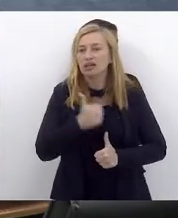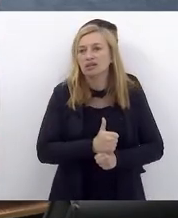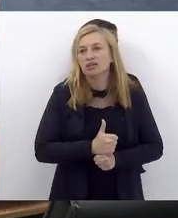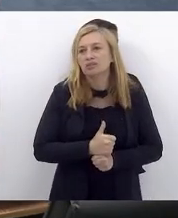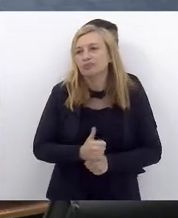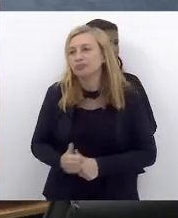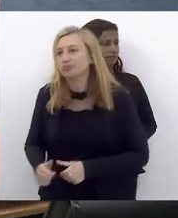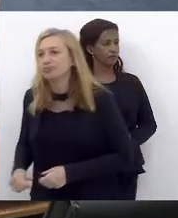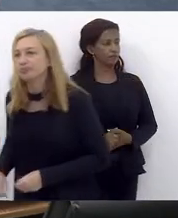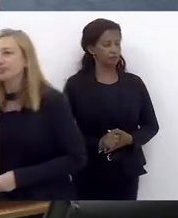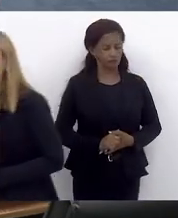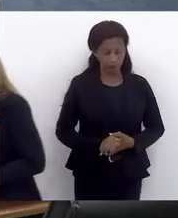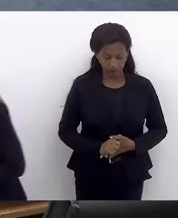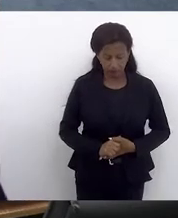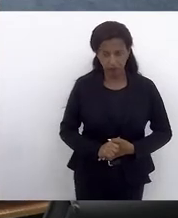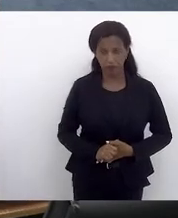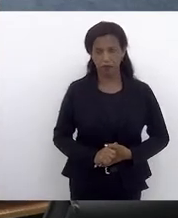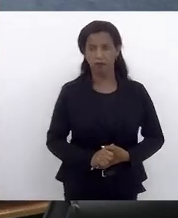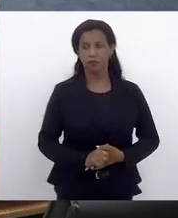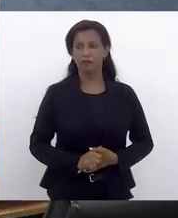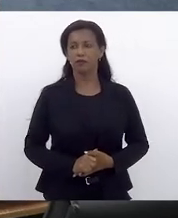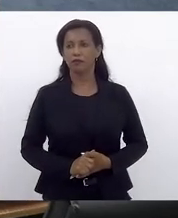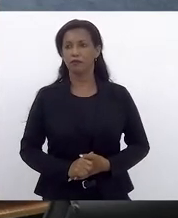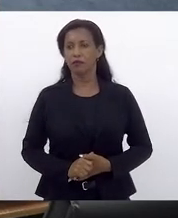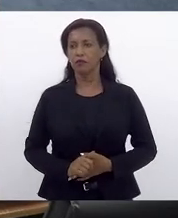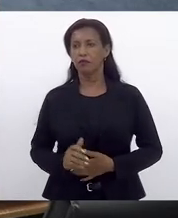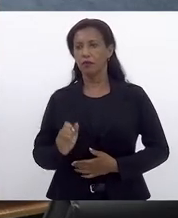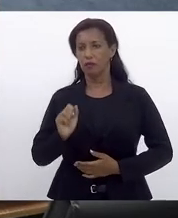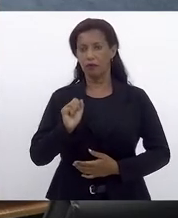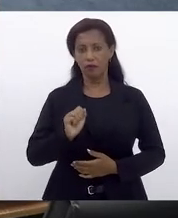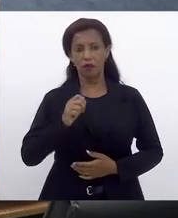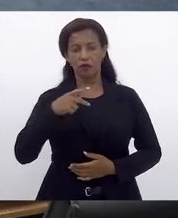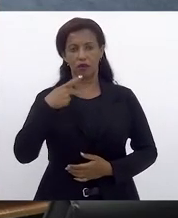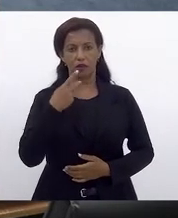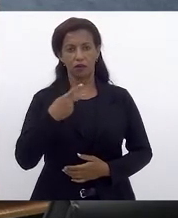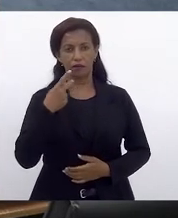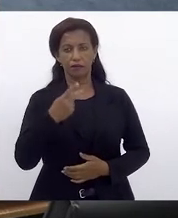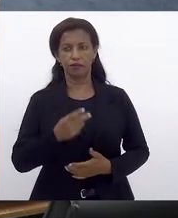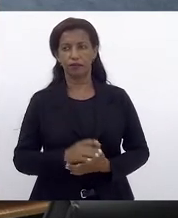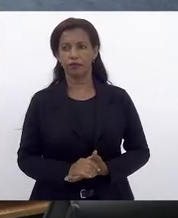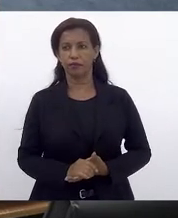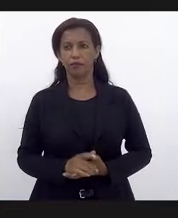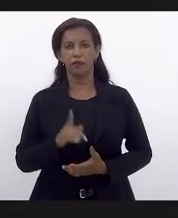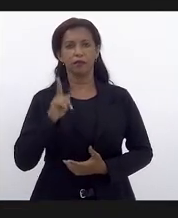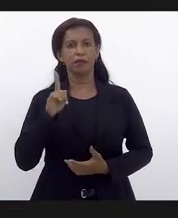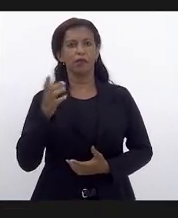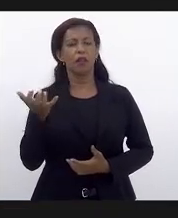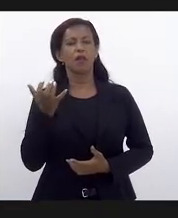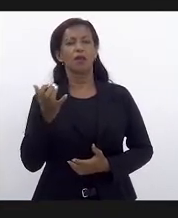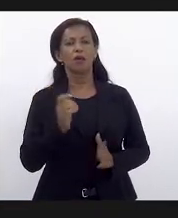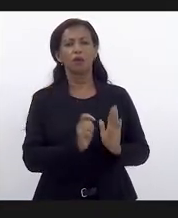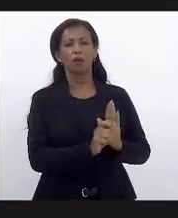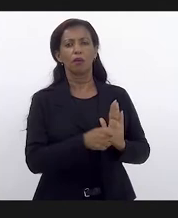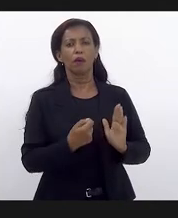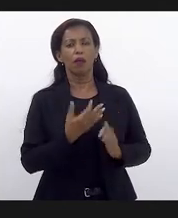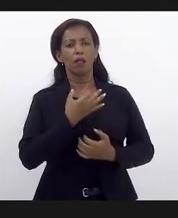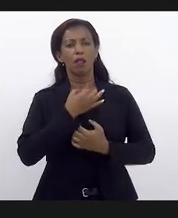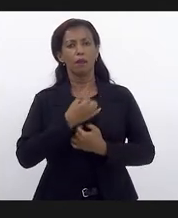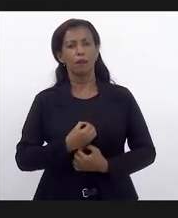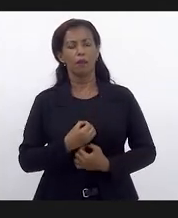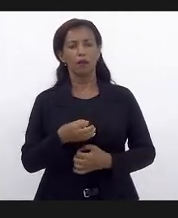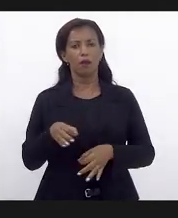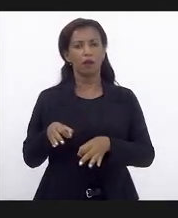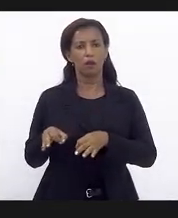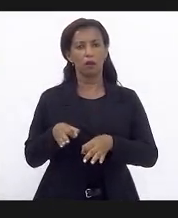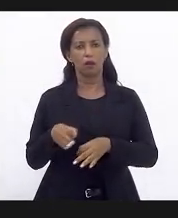Alô? Pois não. Pode falar. Eu quero qual a autoria na medalha do projeto